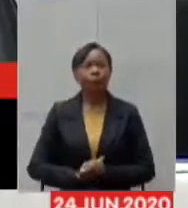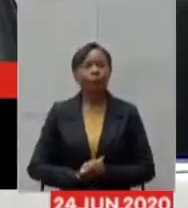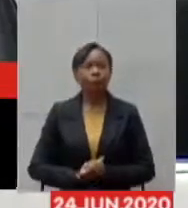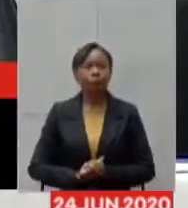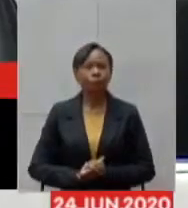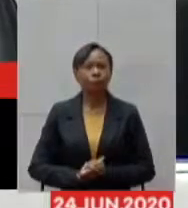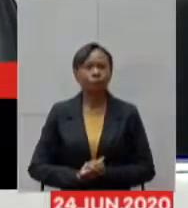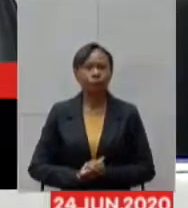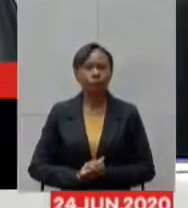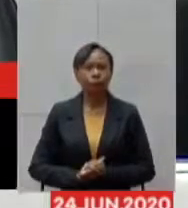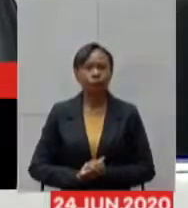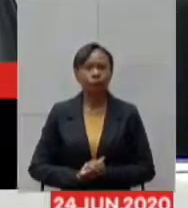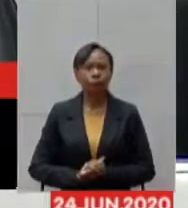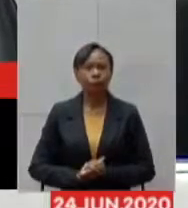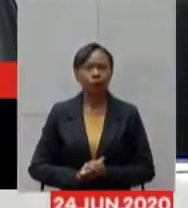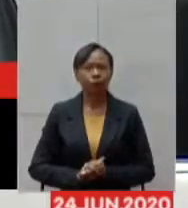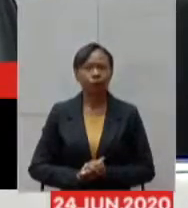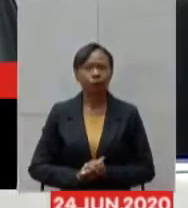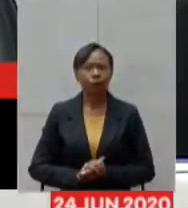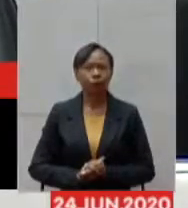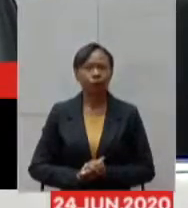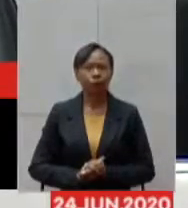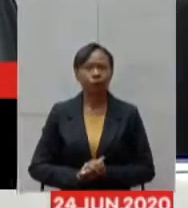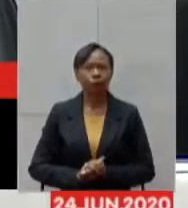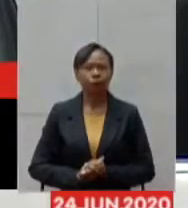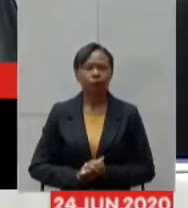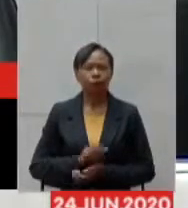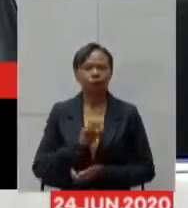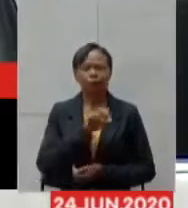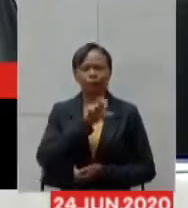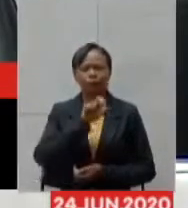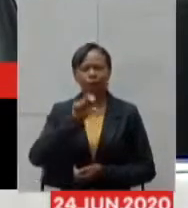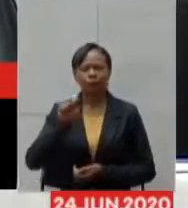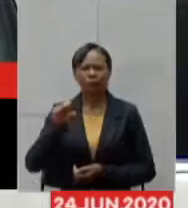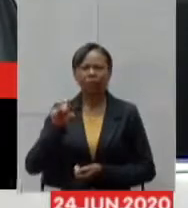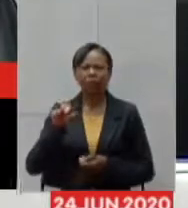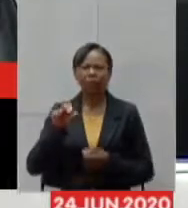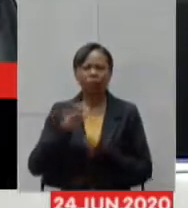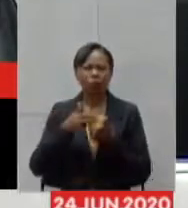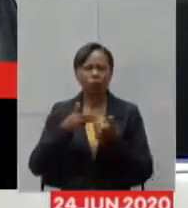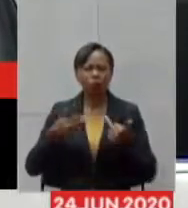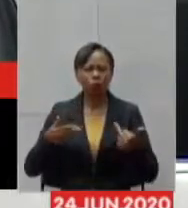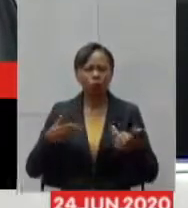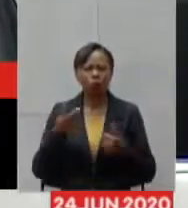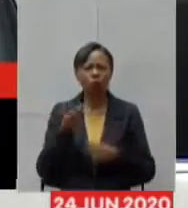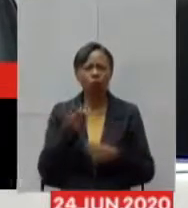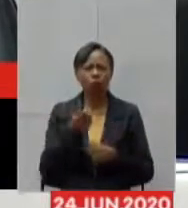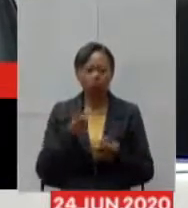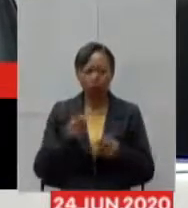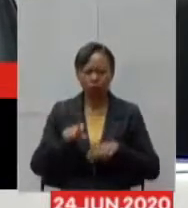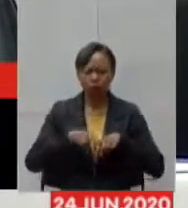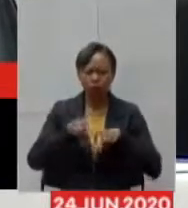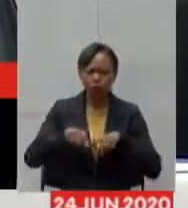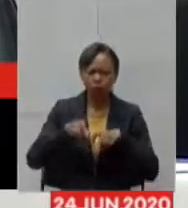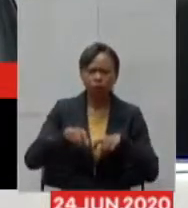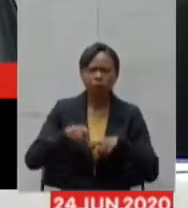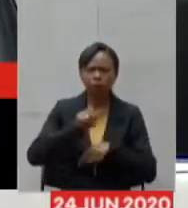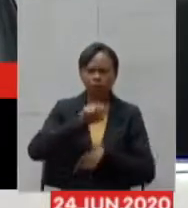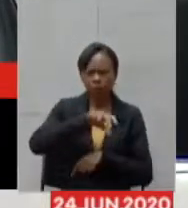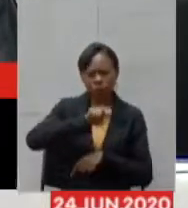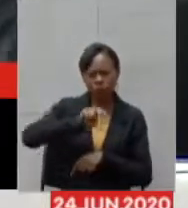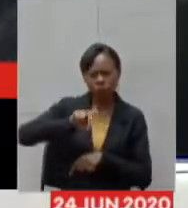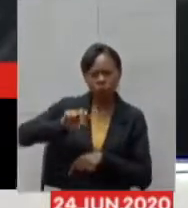pragas em 14 culturas. Isso é fantástico. Isso é o avanço tecnológico da Embrapa. É o biofertilizante, os